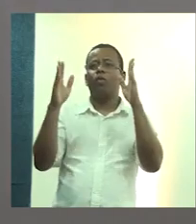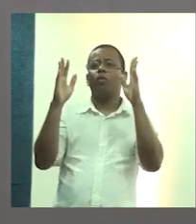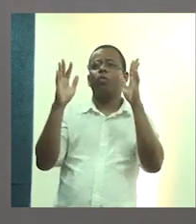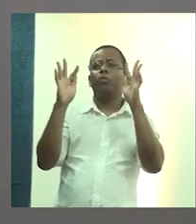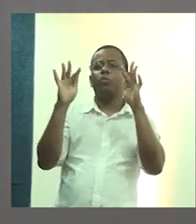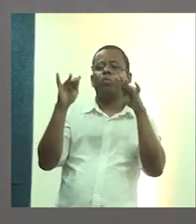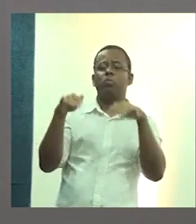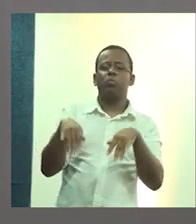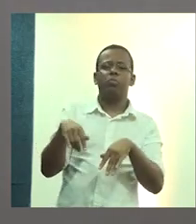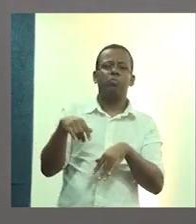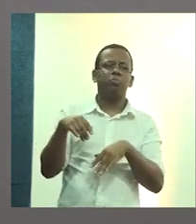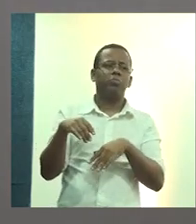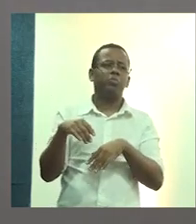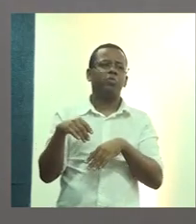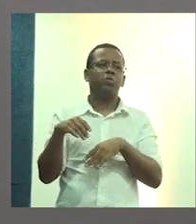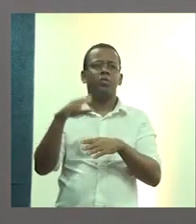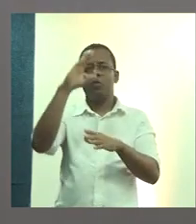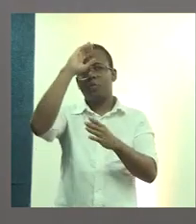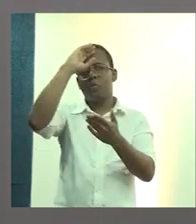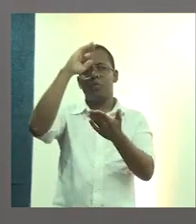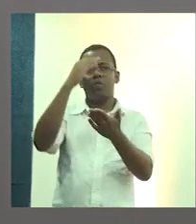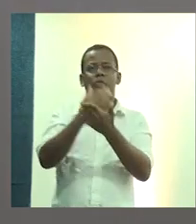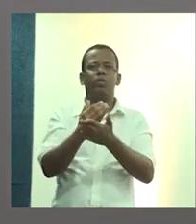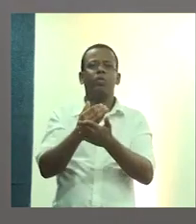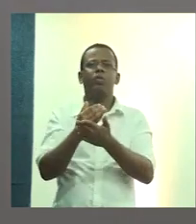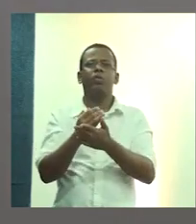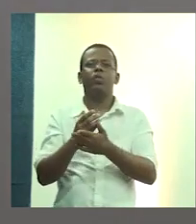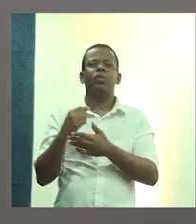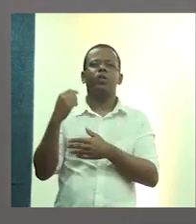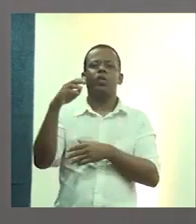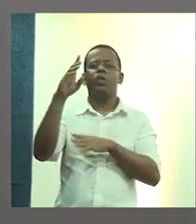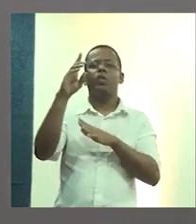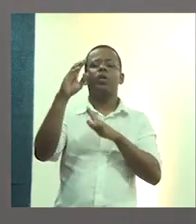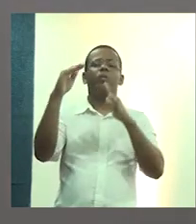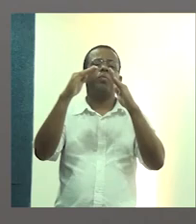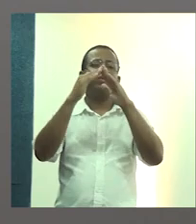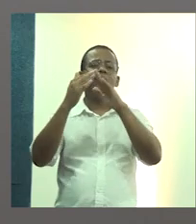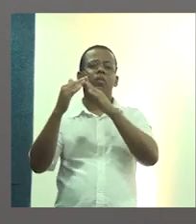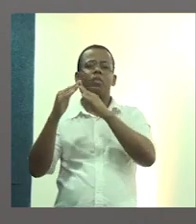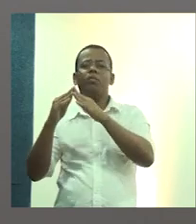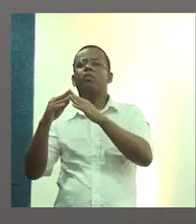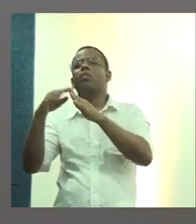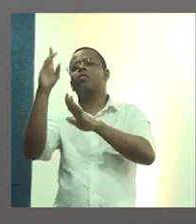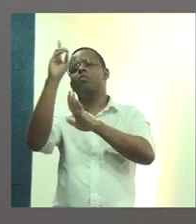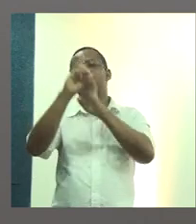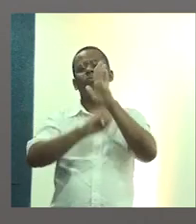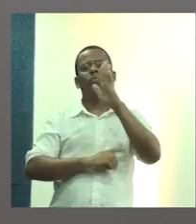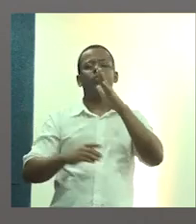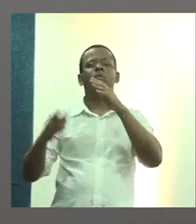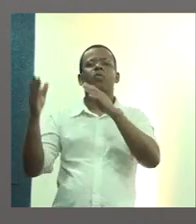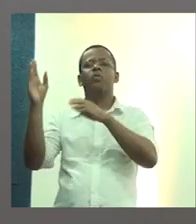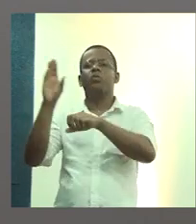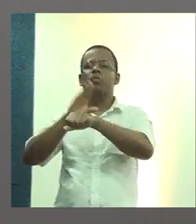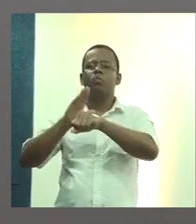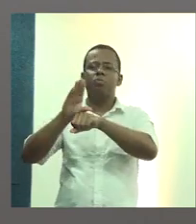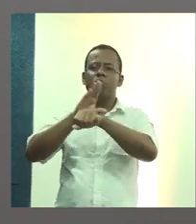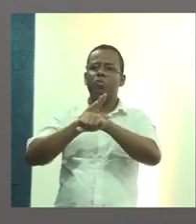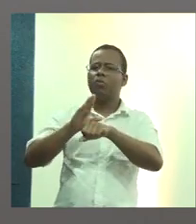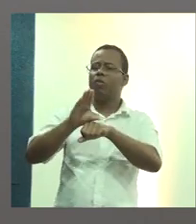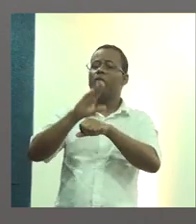nossa tese, moradia digna é um direito constitucional, direito não se vende,